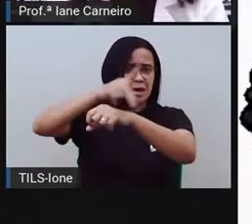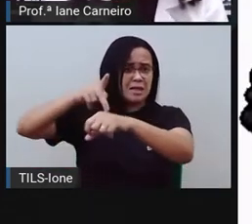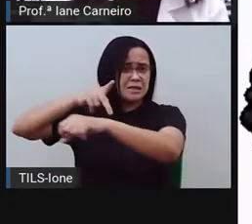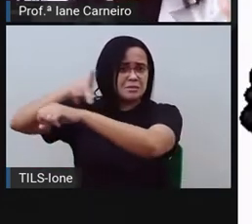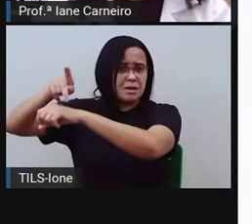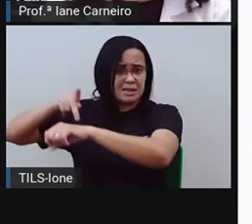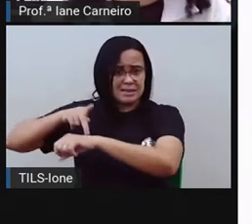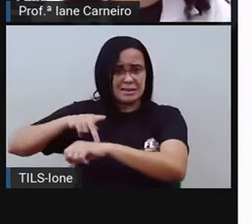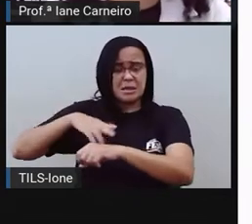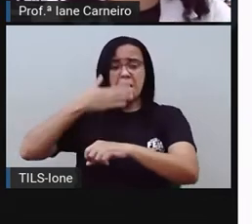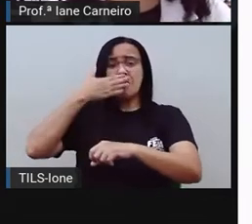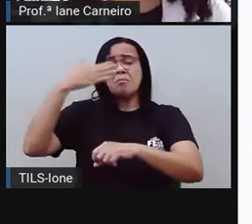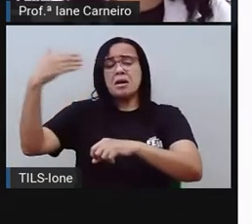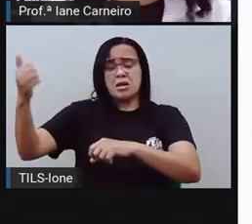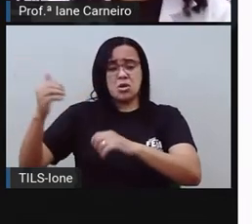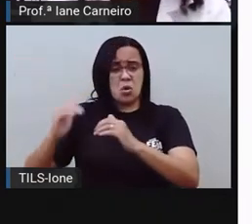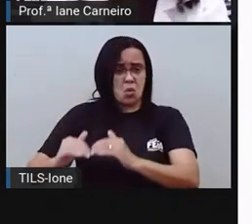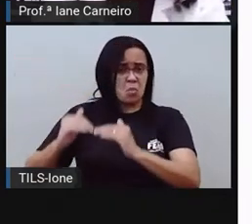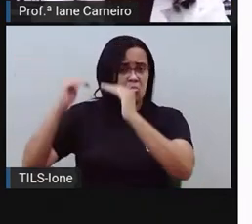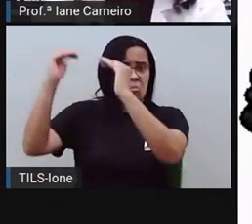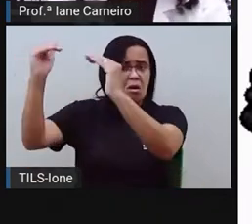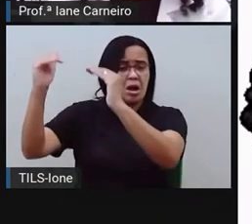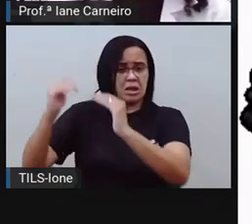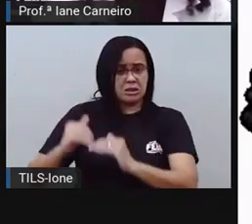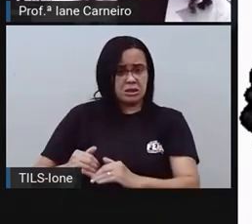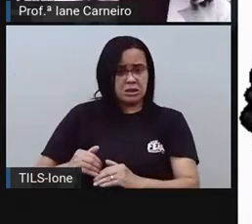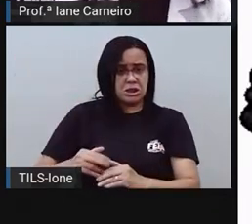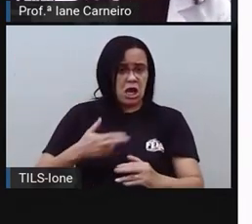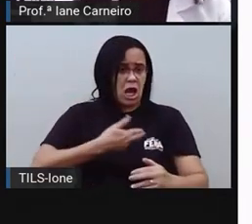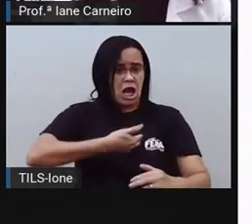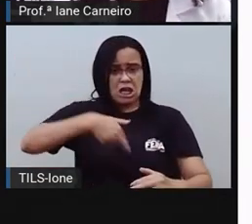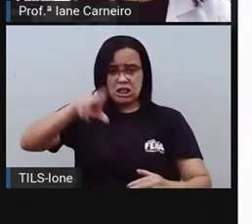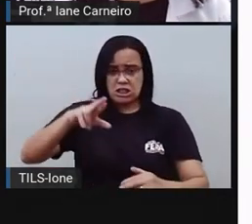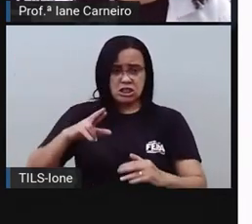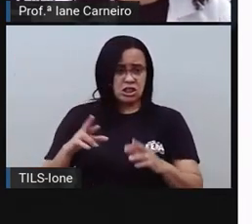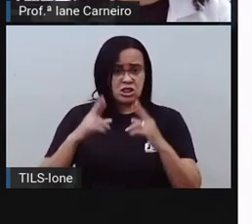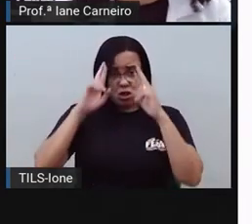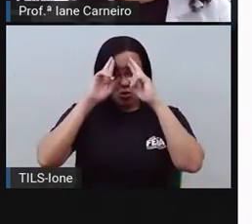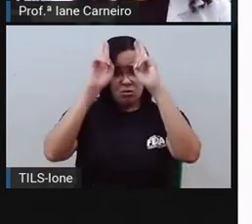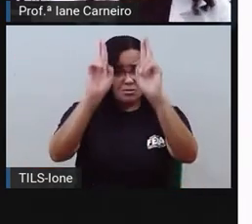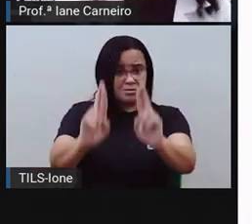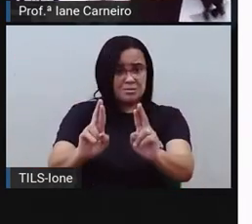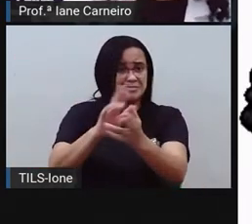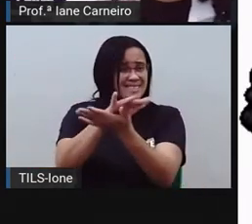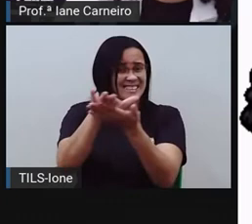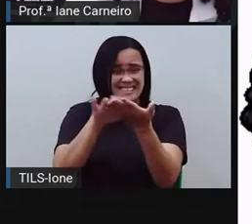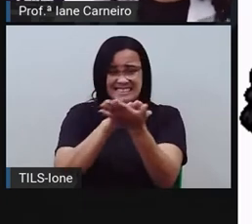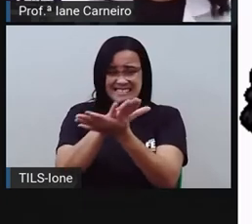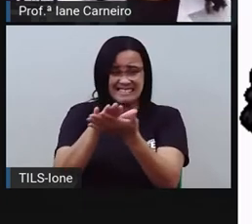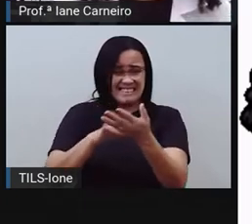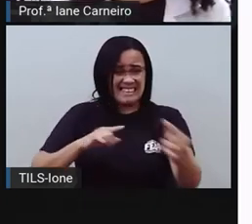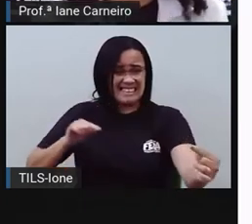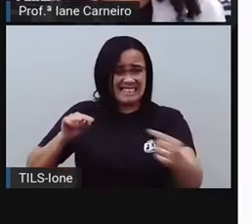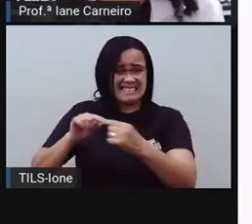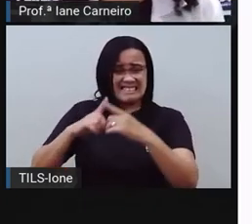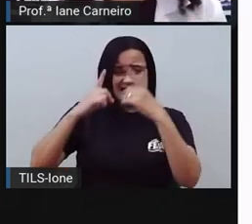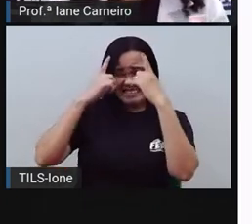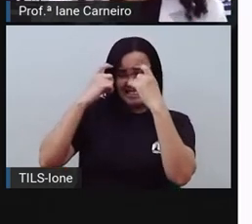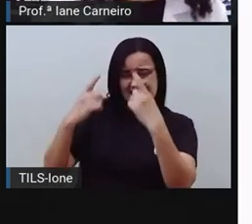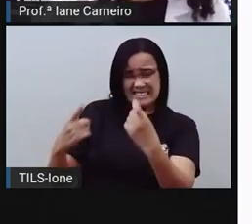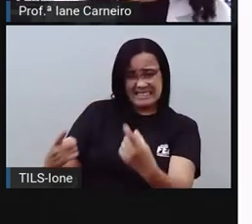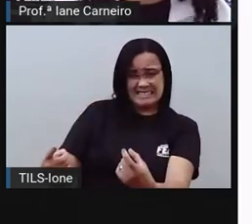outro, né? Não respeitam a religião do outro país. E isso só provoca o quê? Violência, guerra,